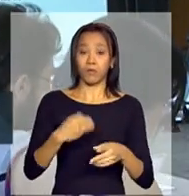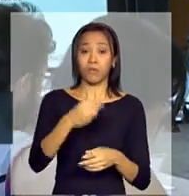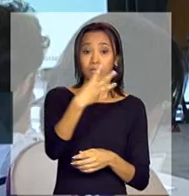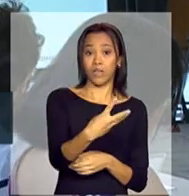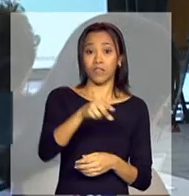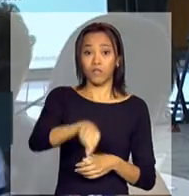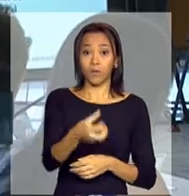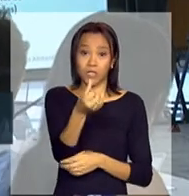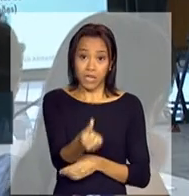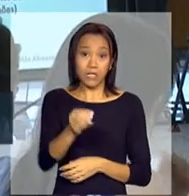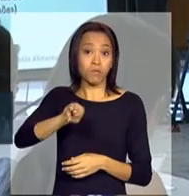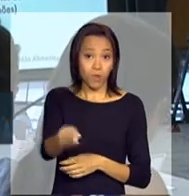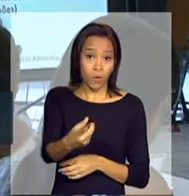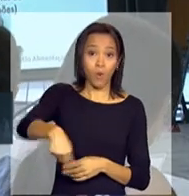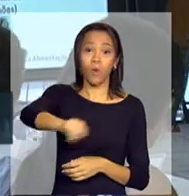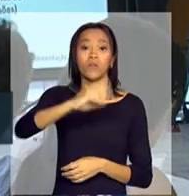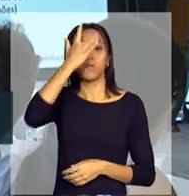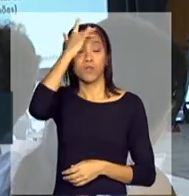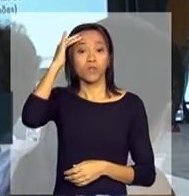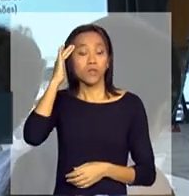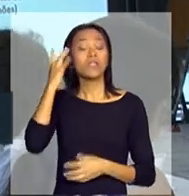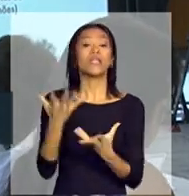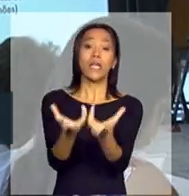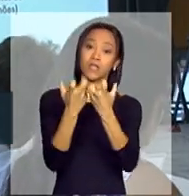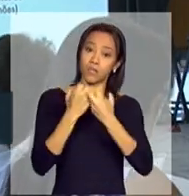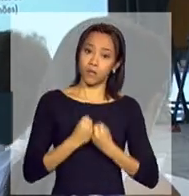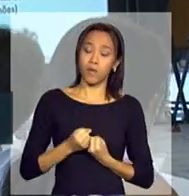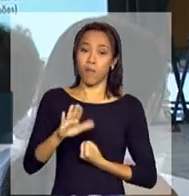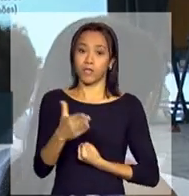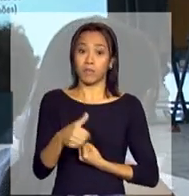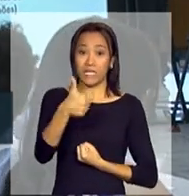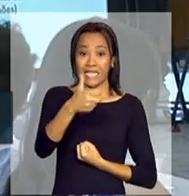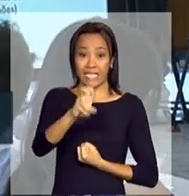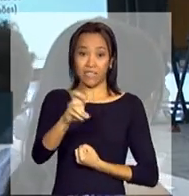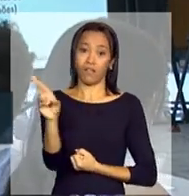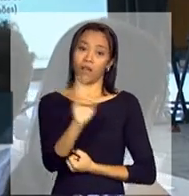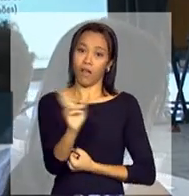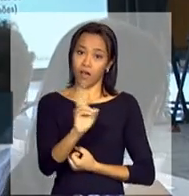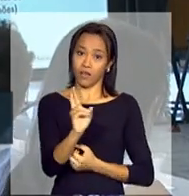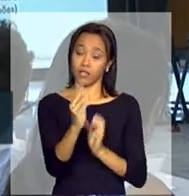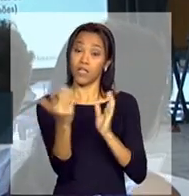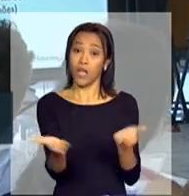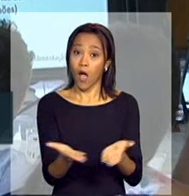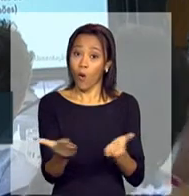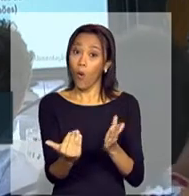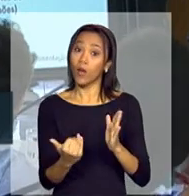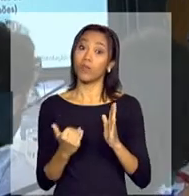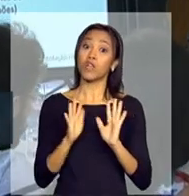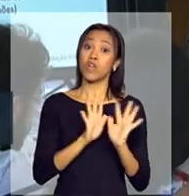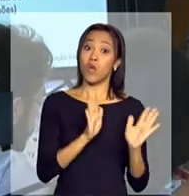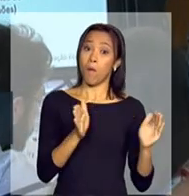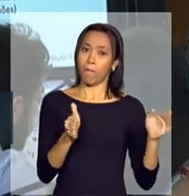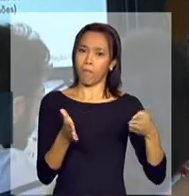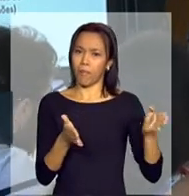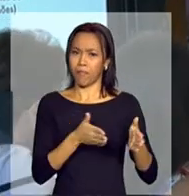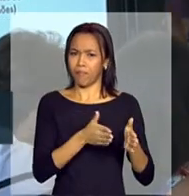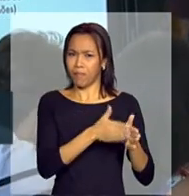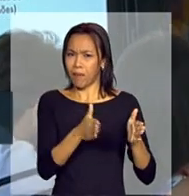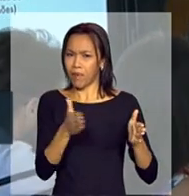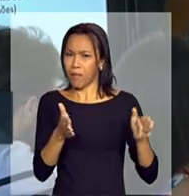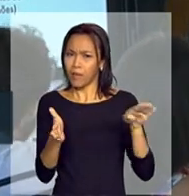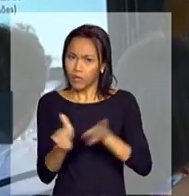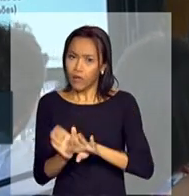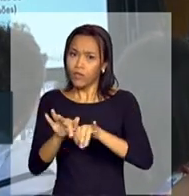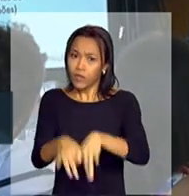,6 milhões de pessoas que recebiam, em média, 15 reais para chegar ao final do mandato do